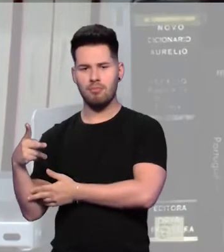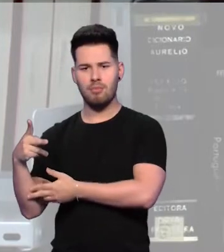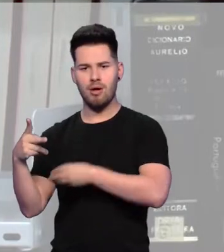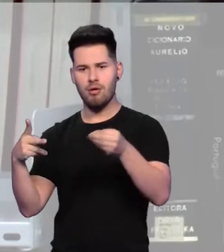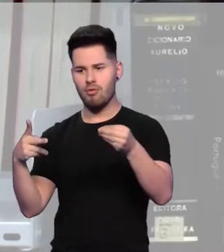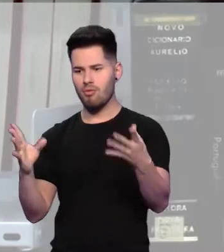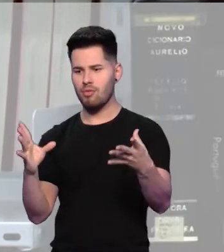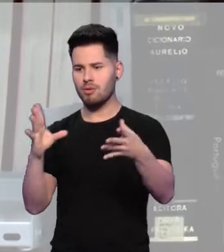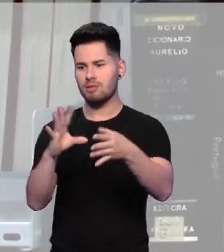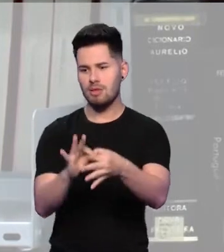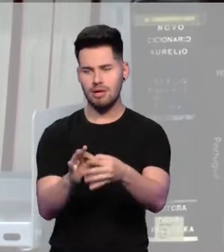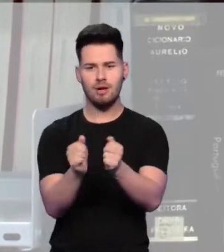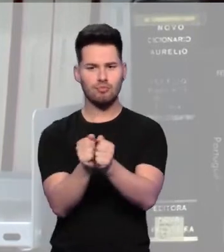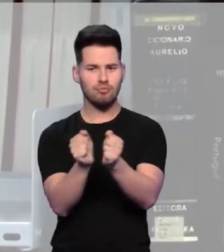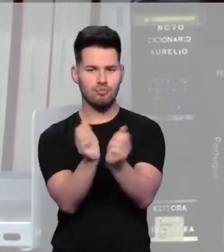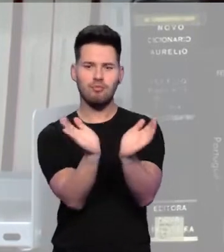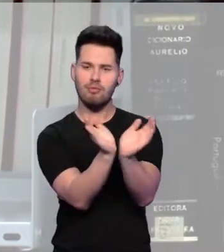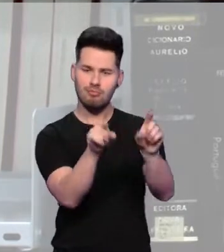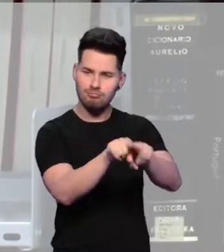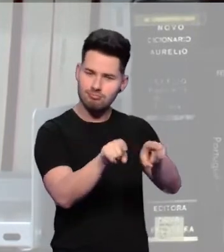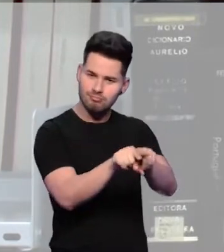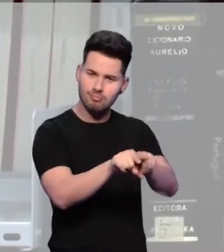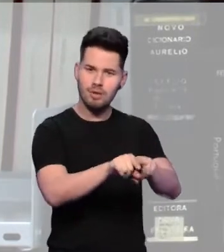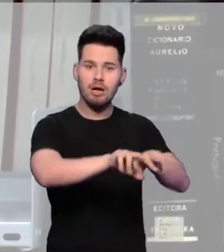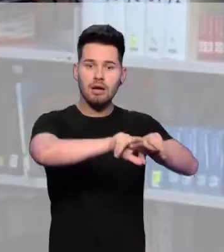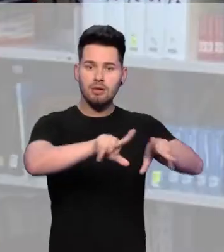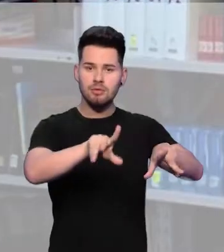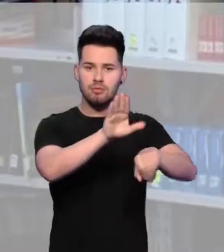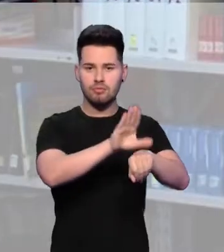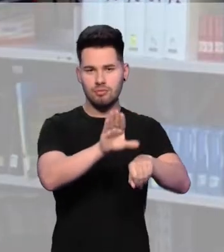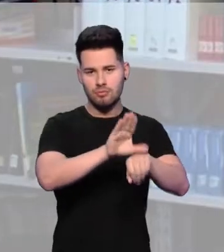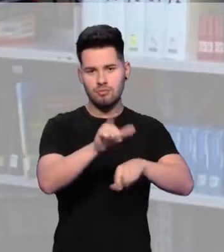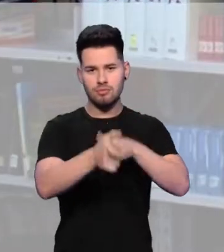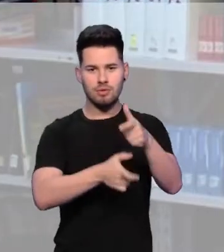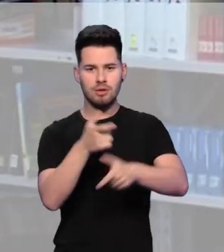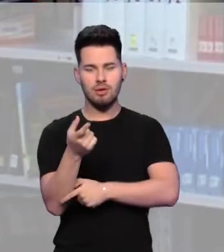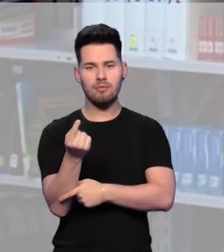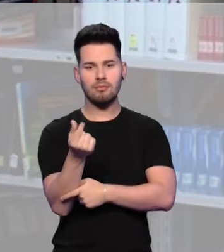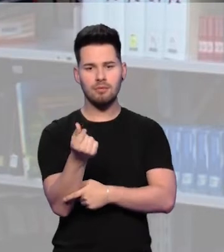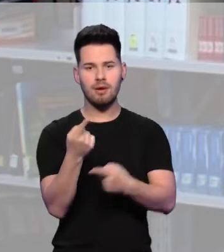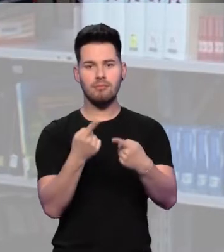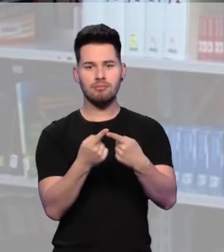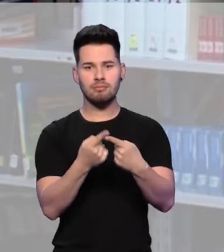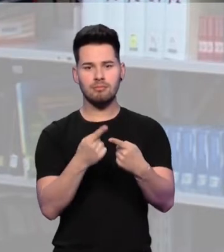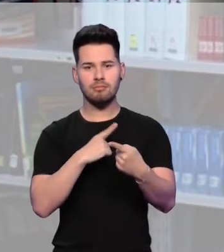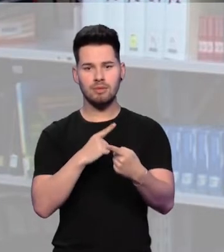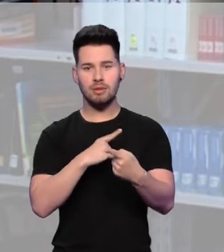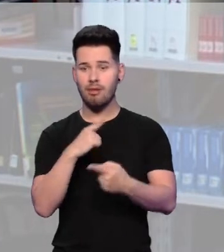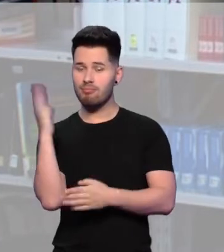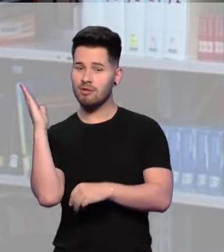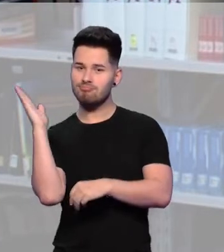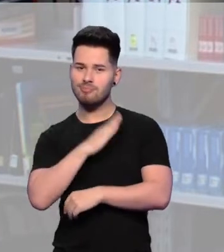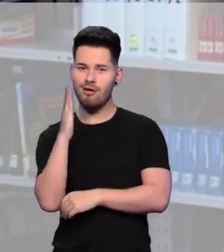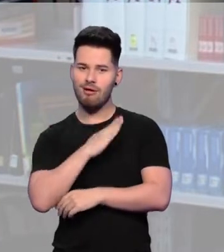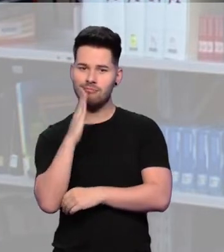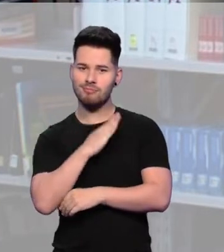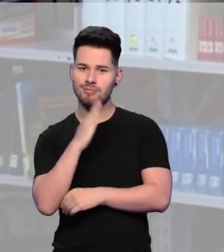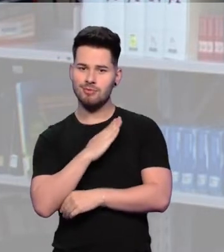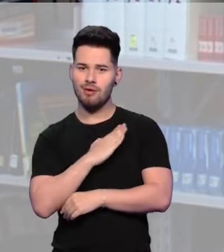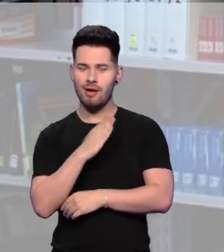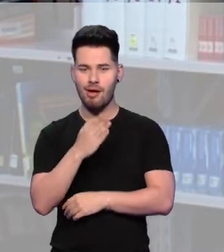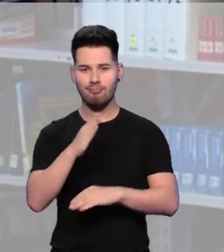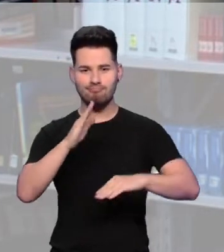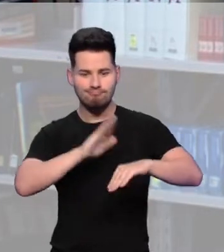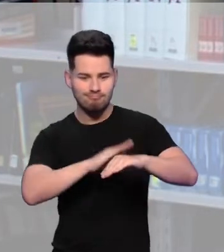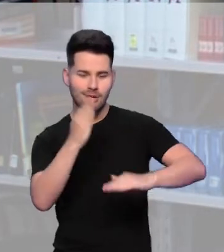os professores me acolheram muito bem, os colegas também. Um diferencial do curso de gestão financeira é que ele tem curta duração,